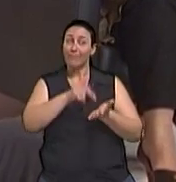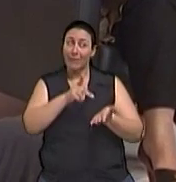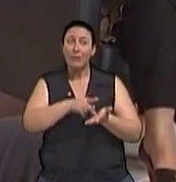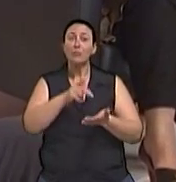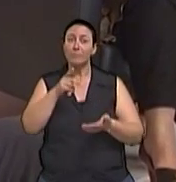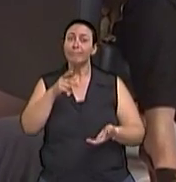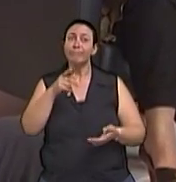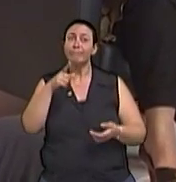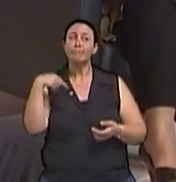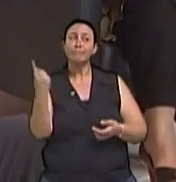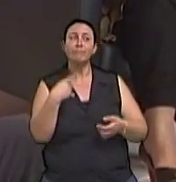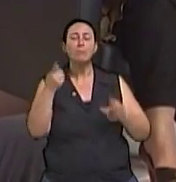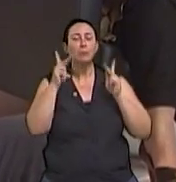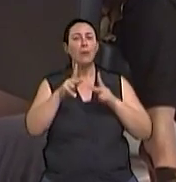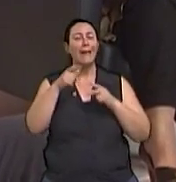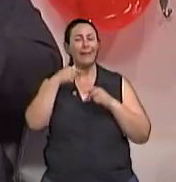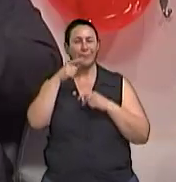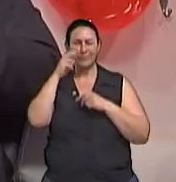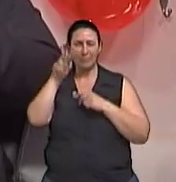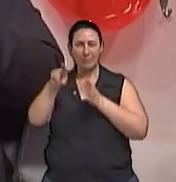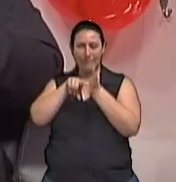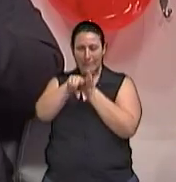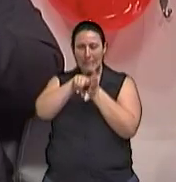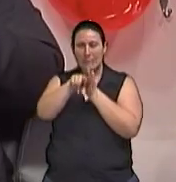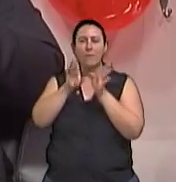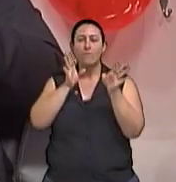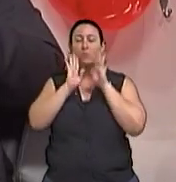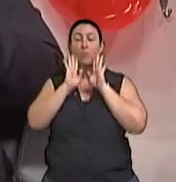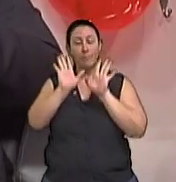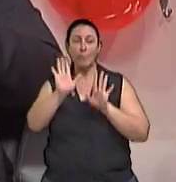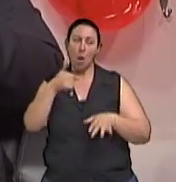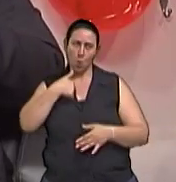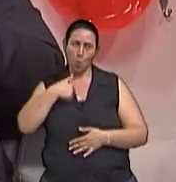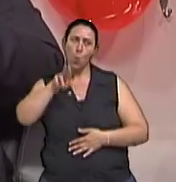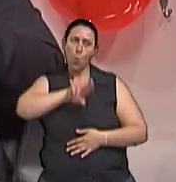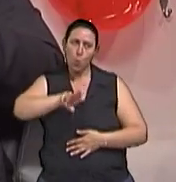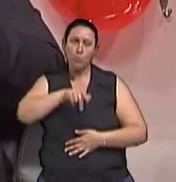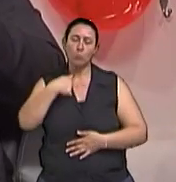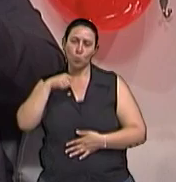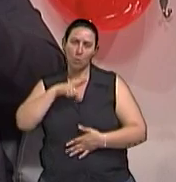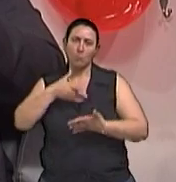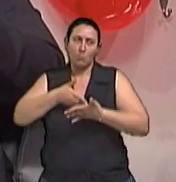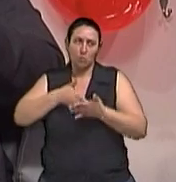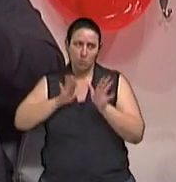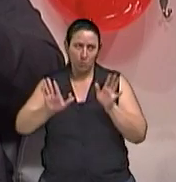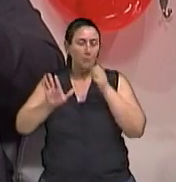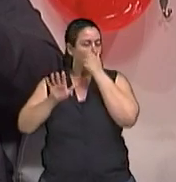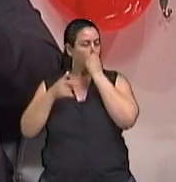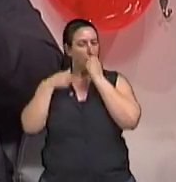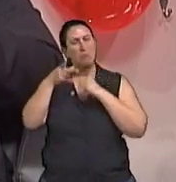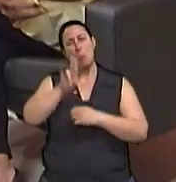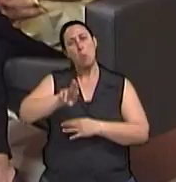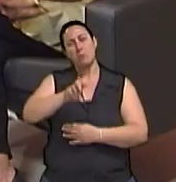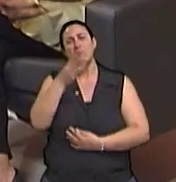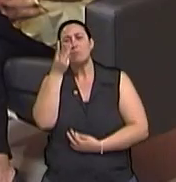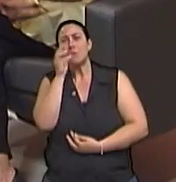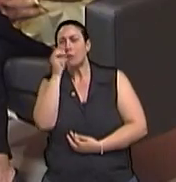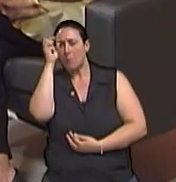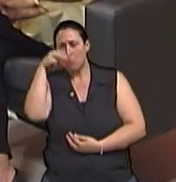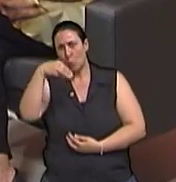Uma pesquisa muito interessante mostrou o seguinte em relação ao Facebook, eu uso, mas eu uso com critério, né? Eu não uso mais do que meia hora por dia,